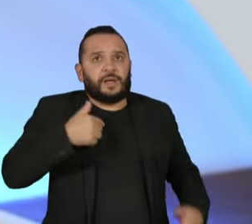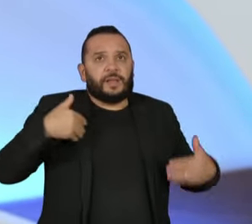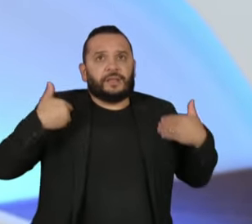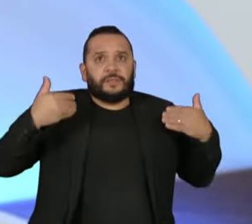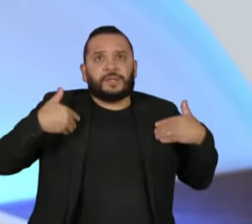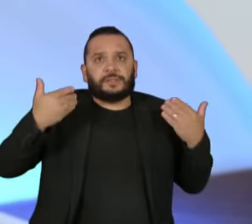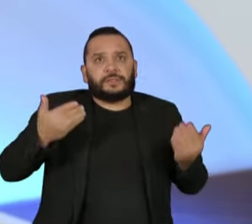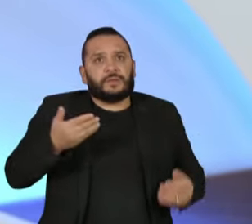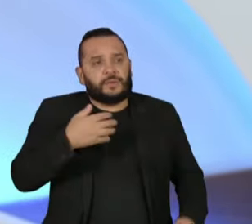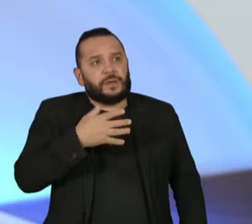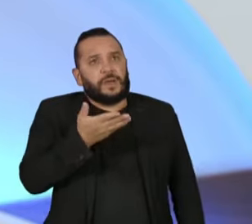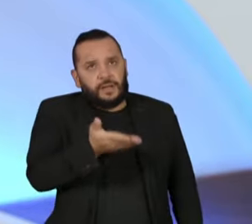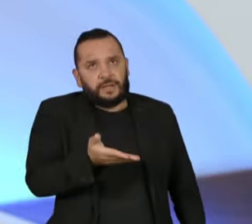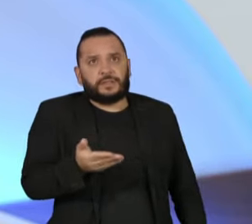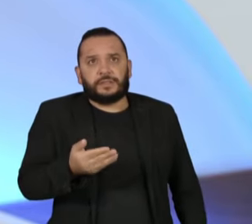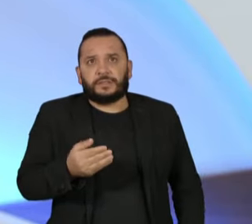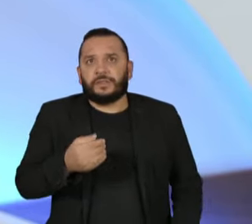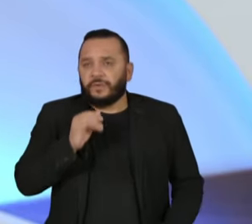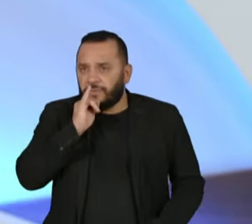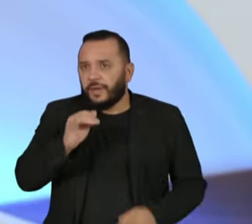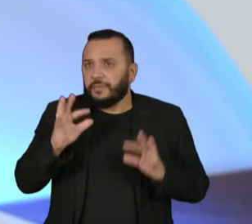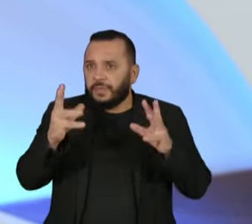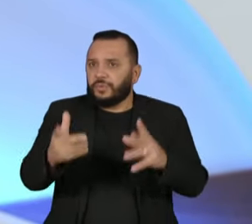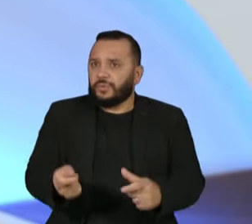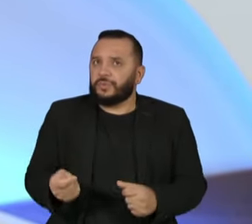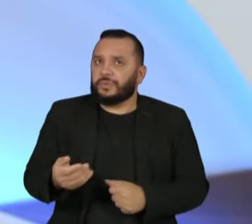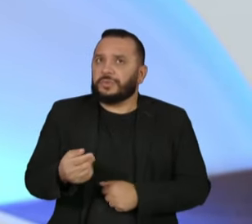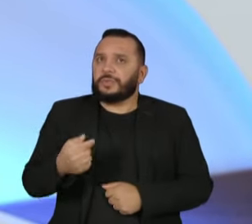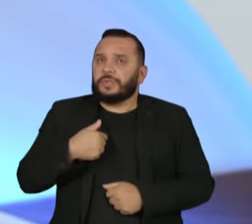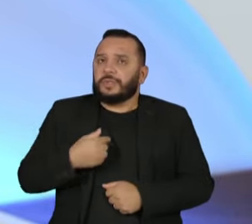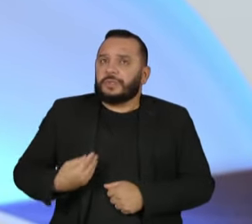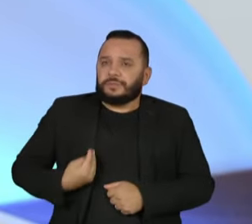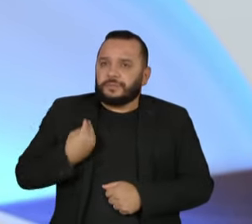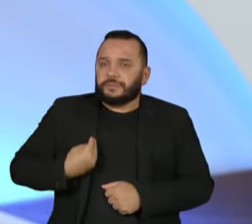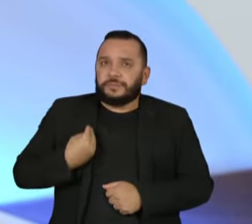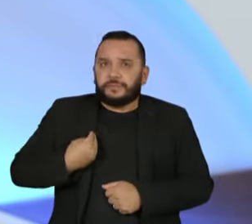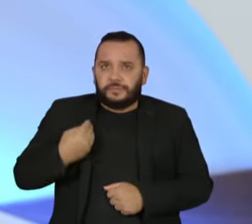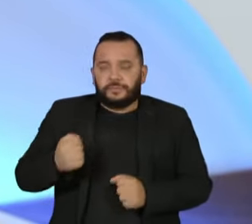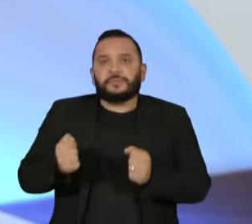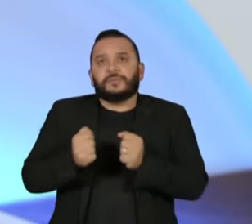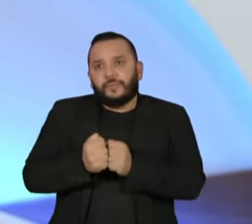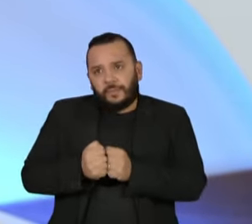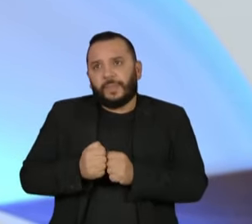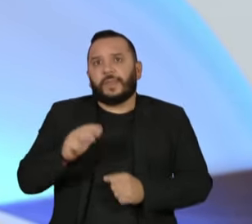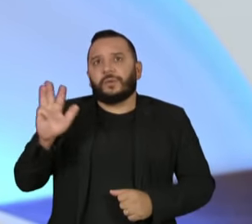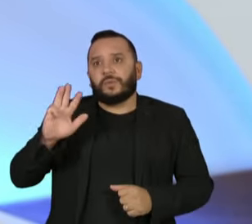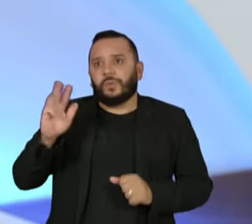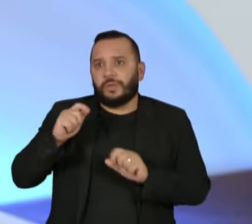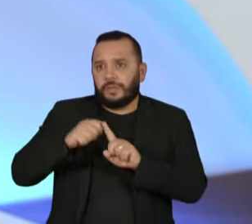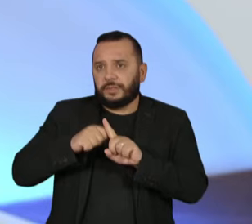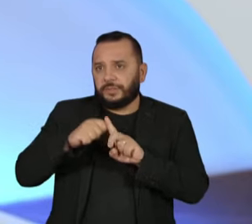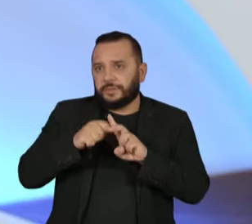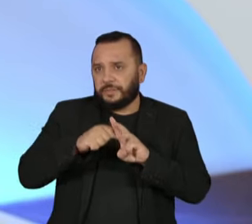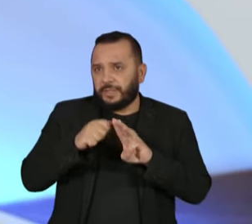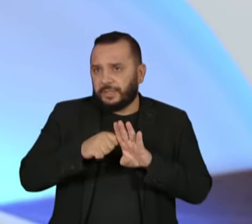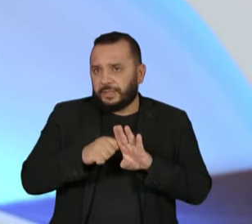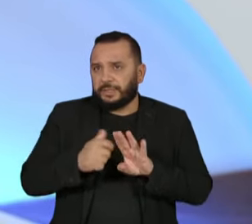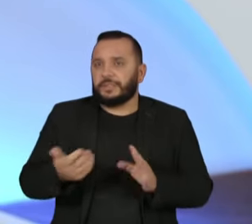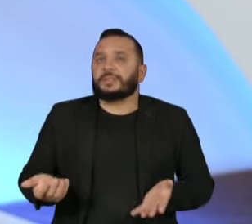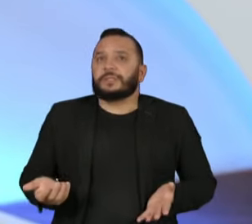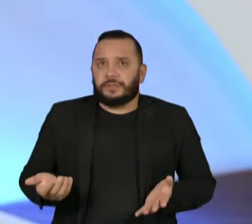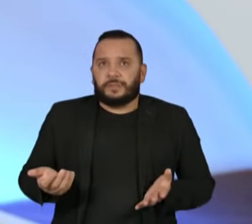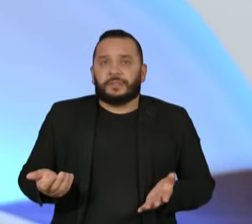verdade é essa. E digo para todos, eu convivo muito intensamente com o presidente nesses últimos meses, e ele